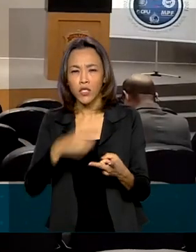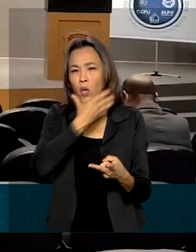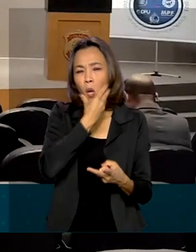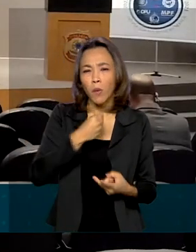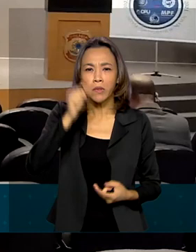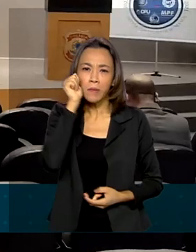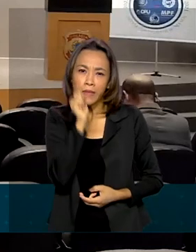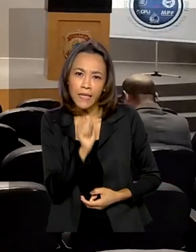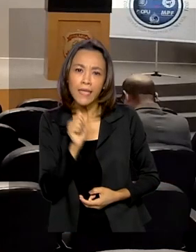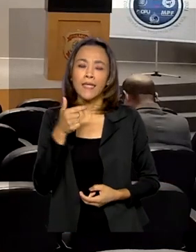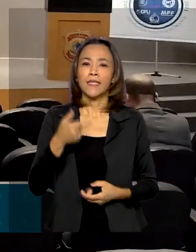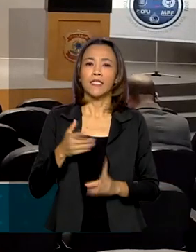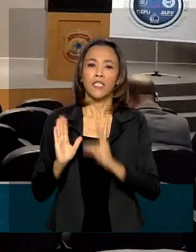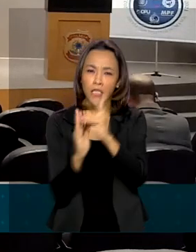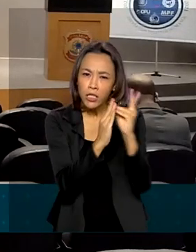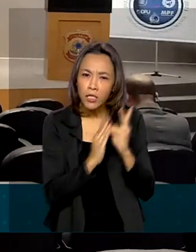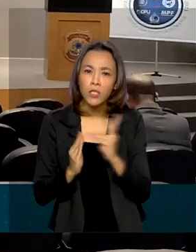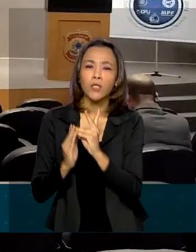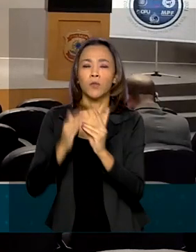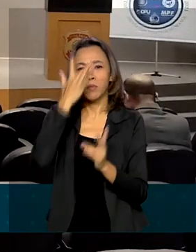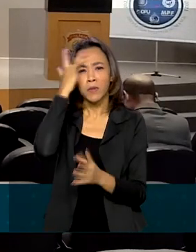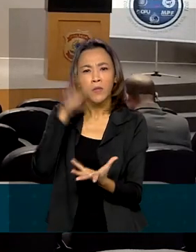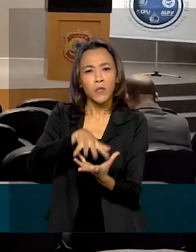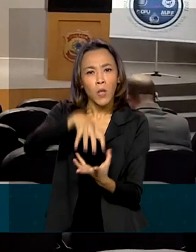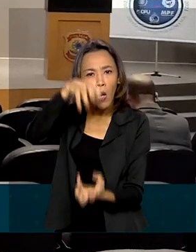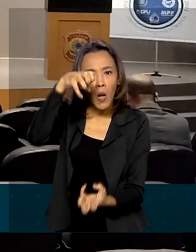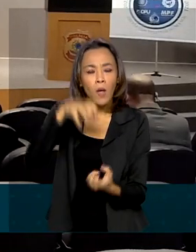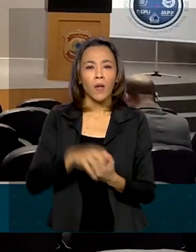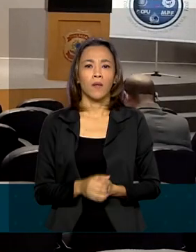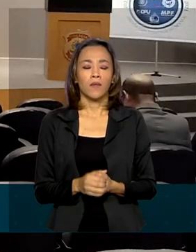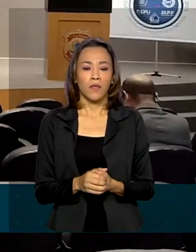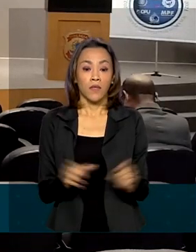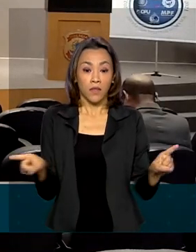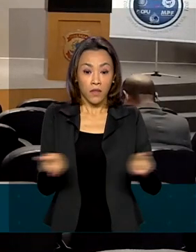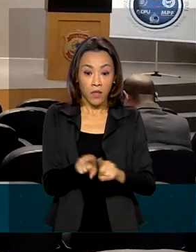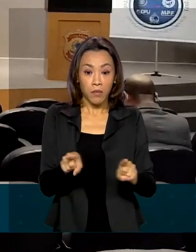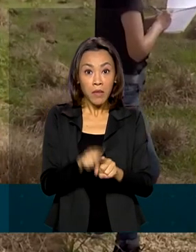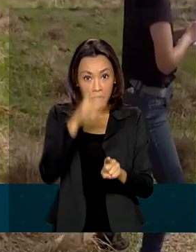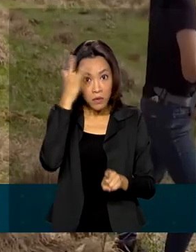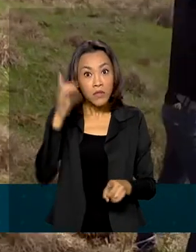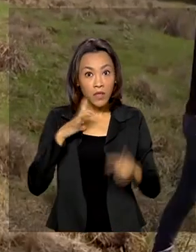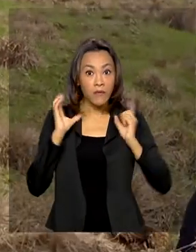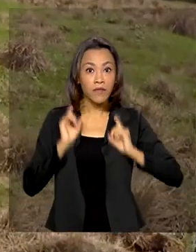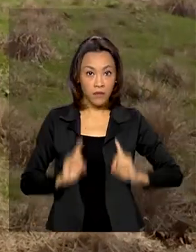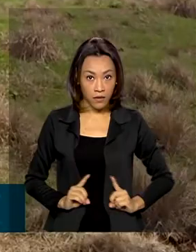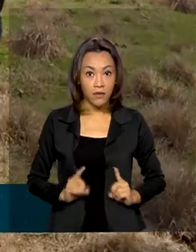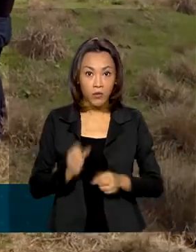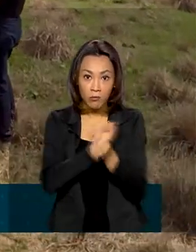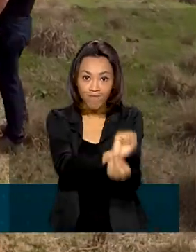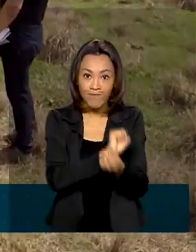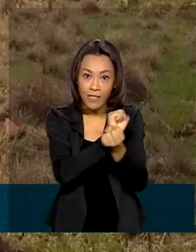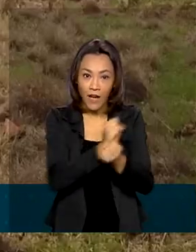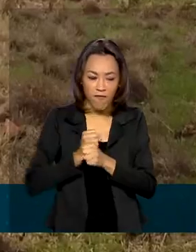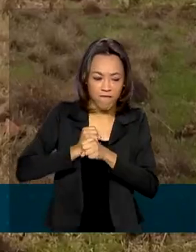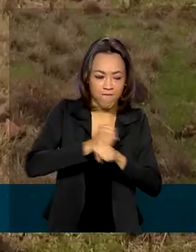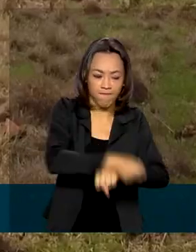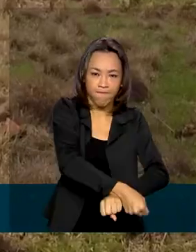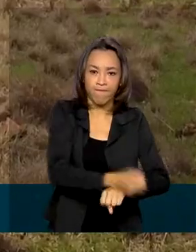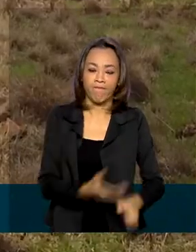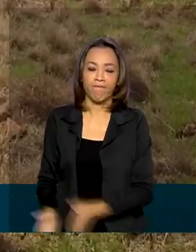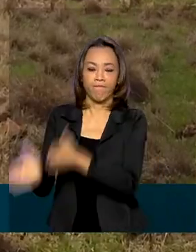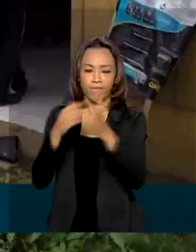mulheres, indígenas, idosos, inclusive pessoas com deficiência. A Operação Resgate também encontrou